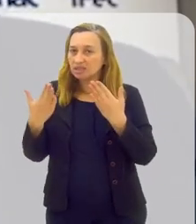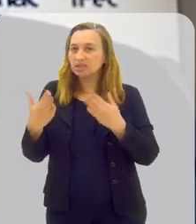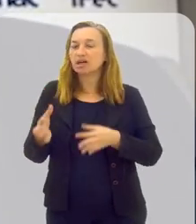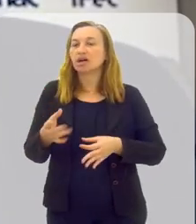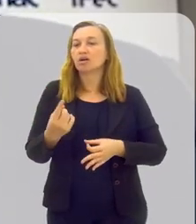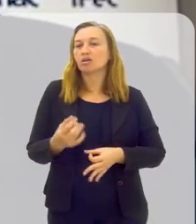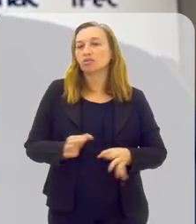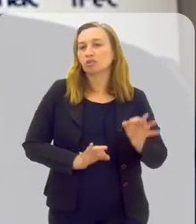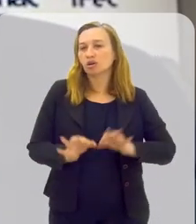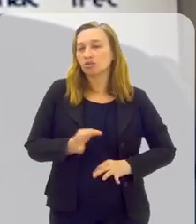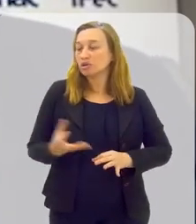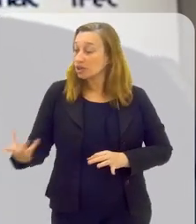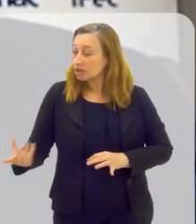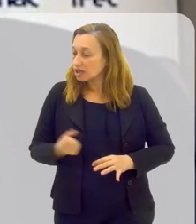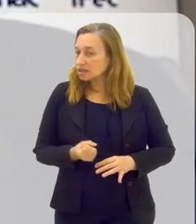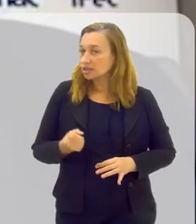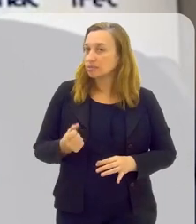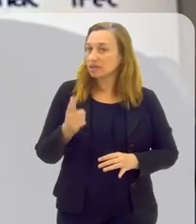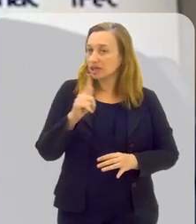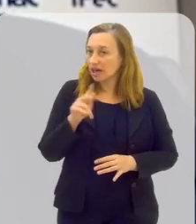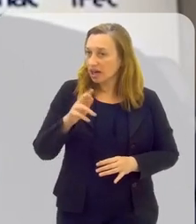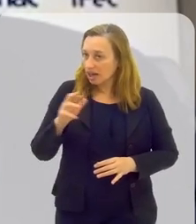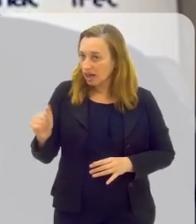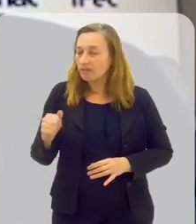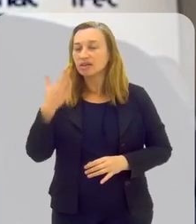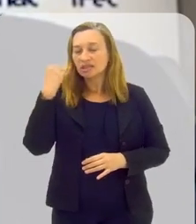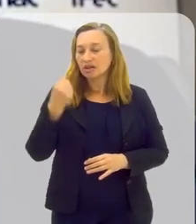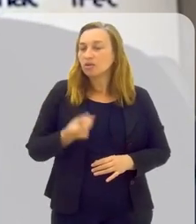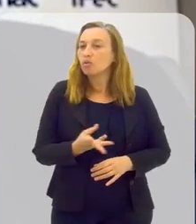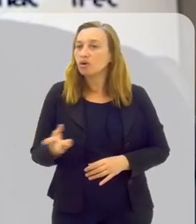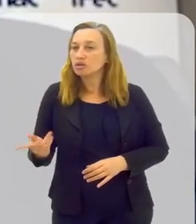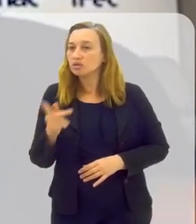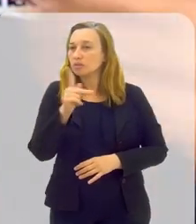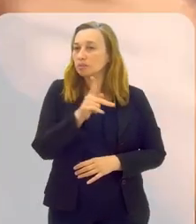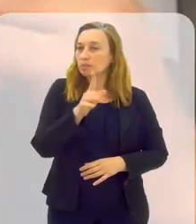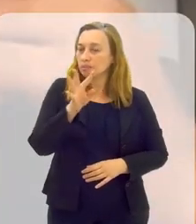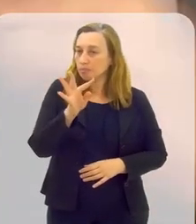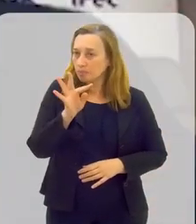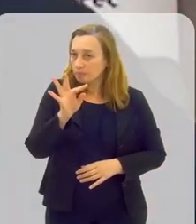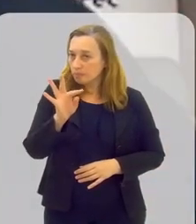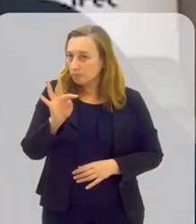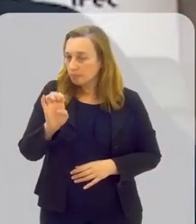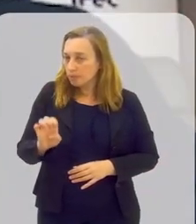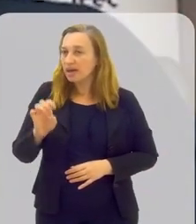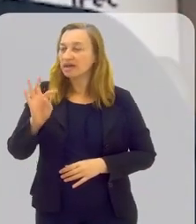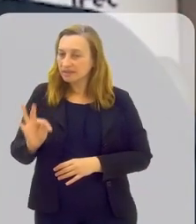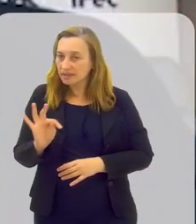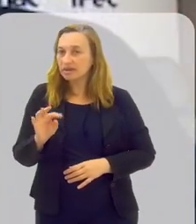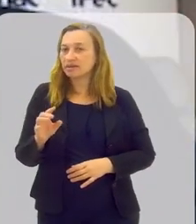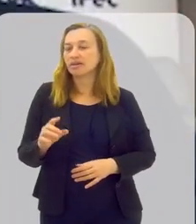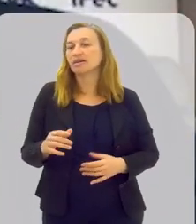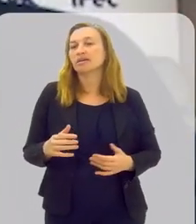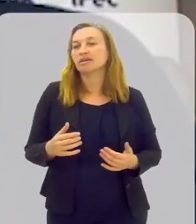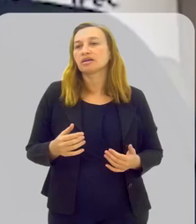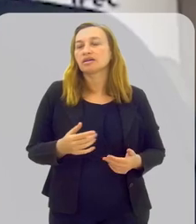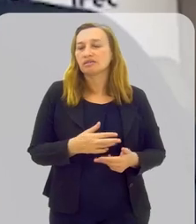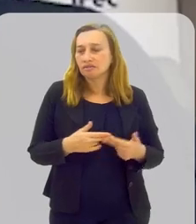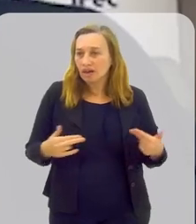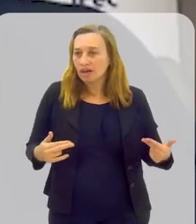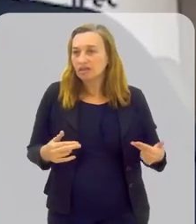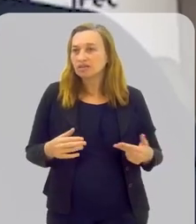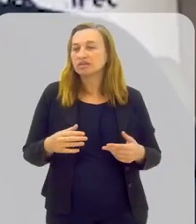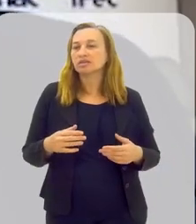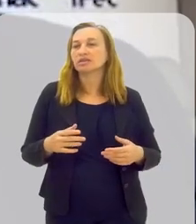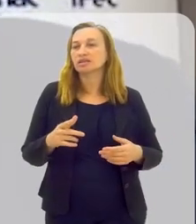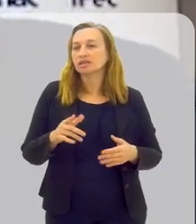apresentar um programa que recebe garrafa PET, e a gente sabe o quanto esses PET, as Ilhas dos Pacíficos e, enfim, tantas outras,